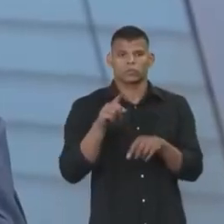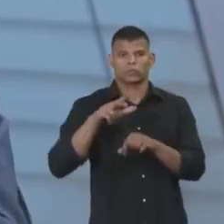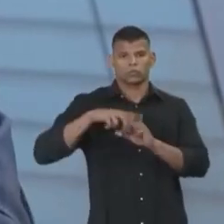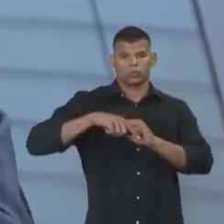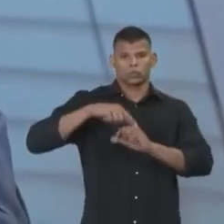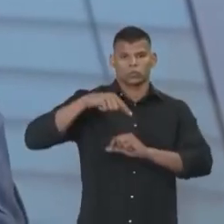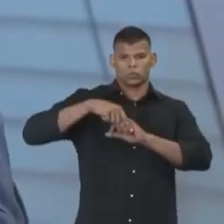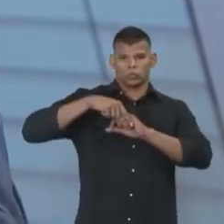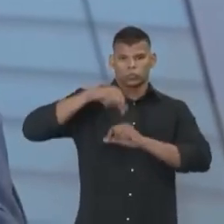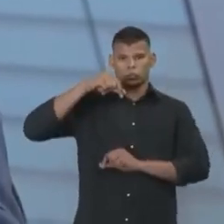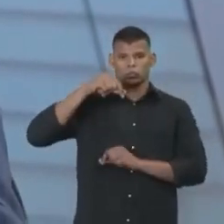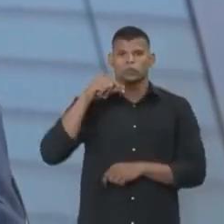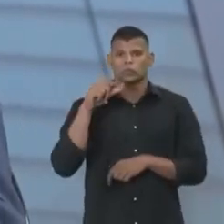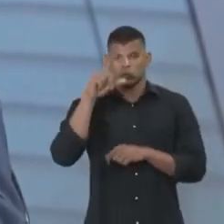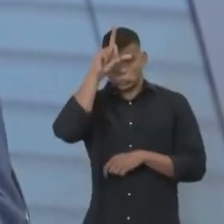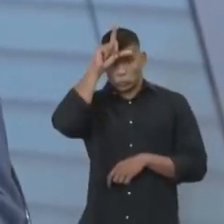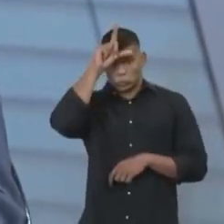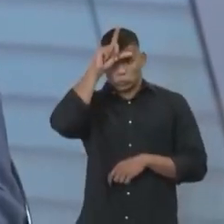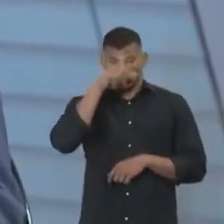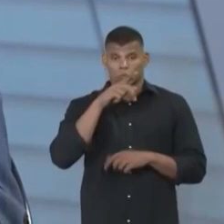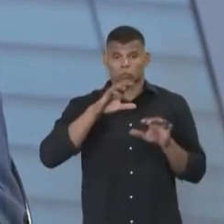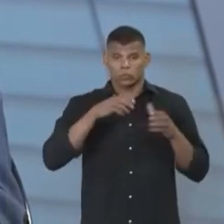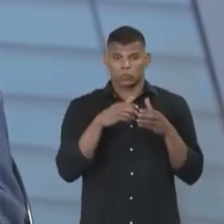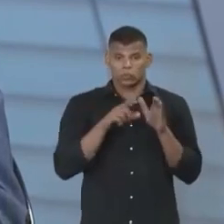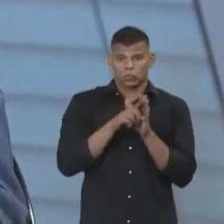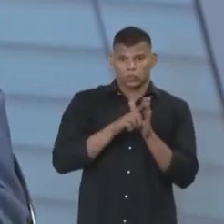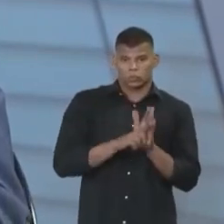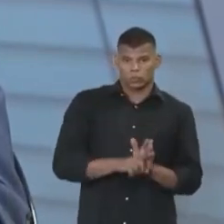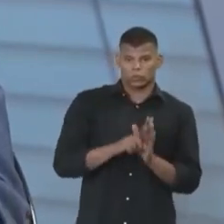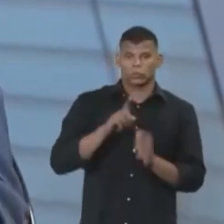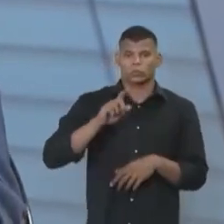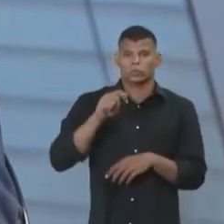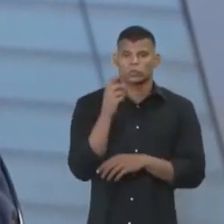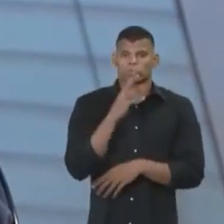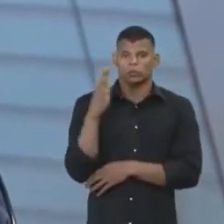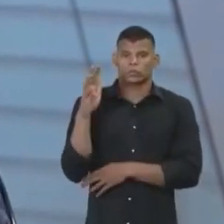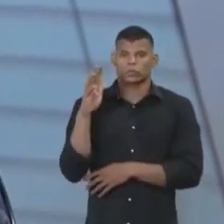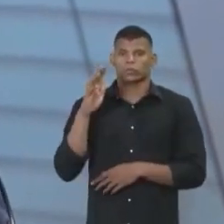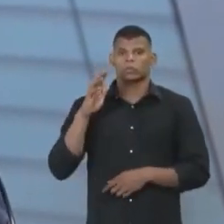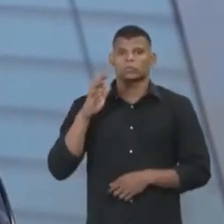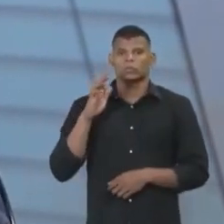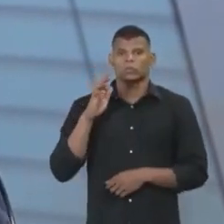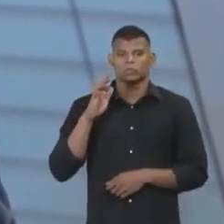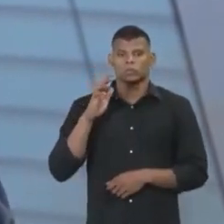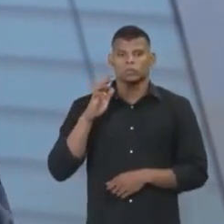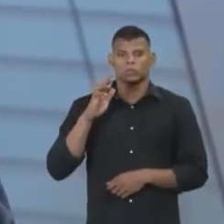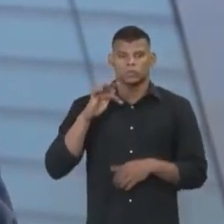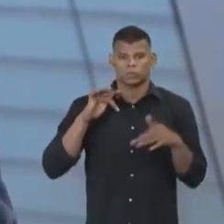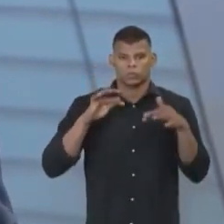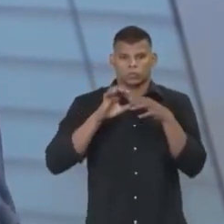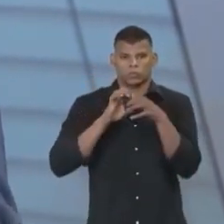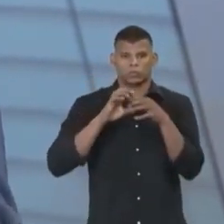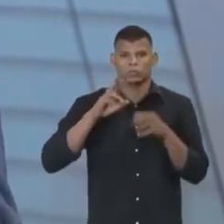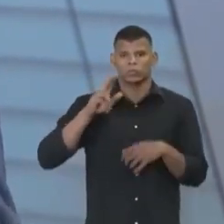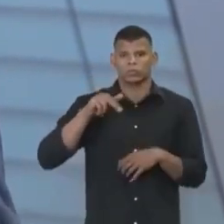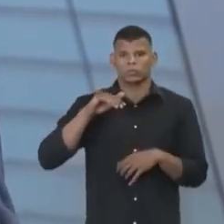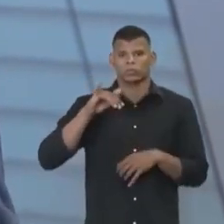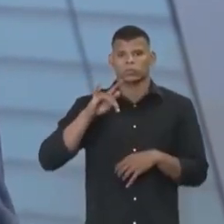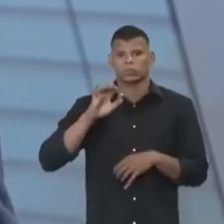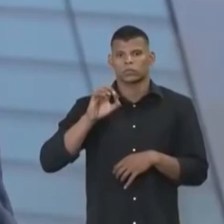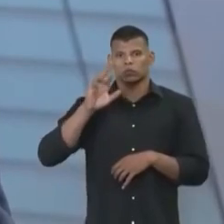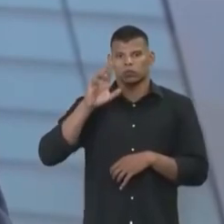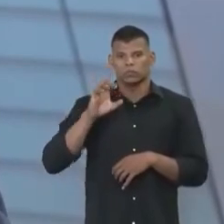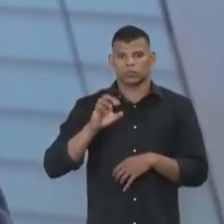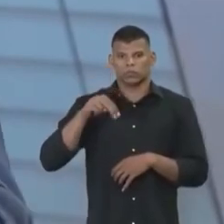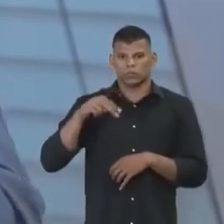Unifor e ela é líder do Grupo Pesquisa Diálogo Ambiental Constitucional Internacional vinculado à Unifor, cadastrado lá no